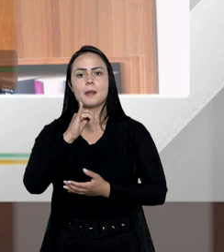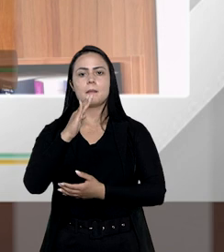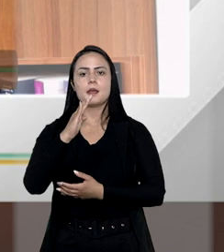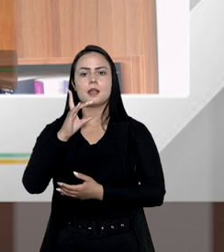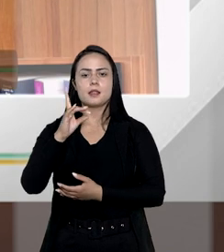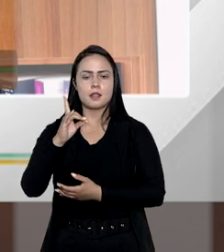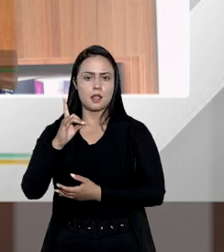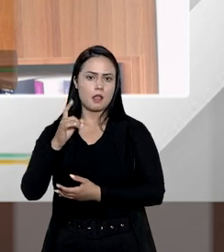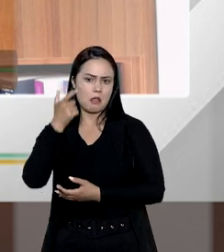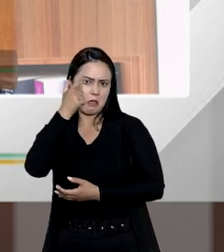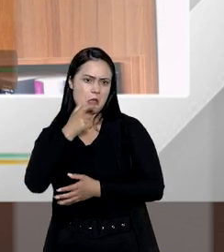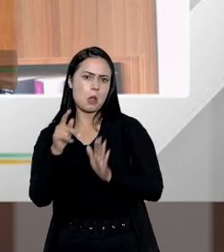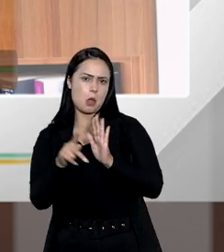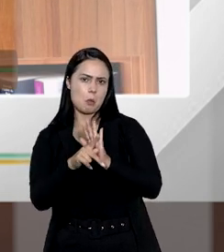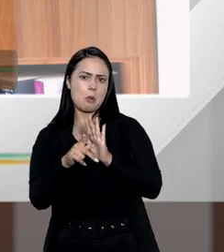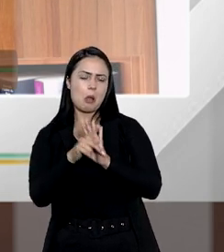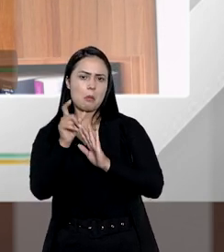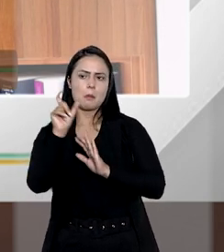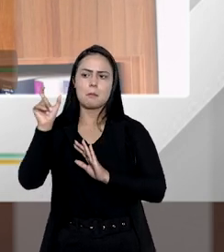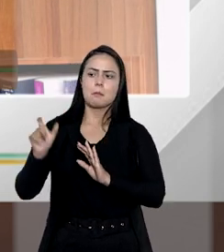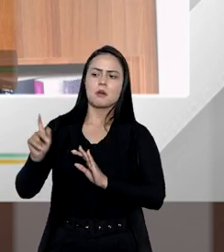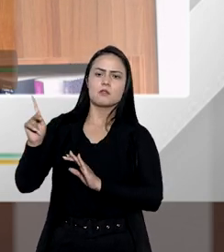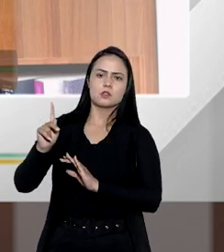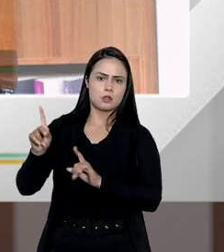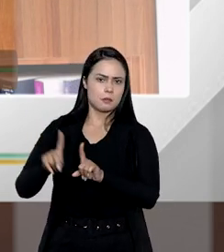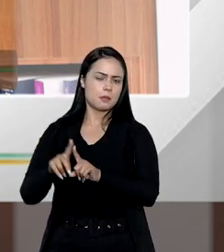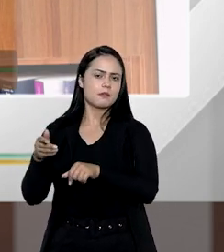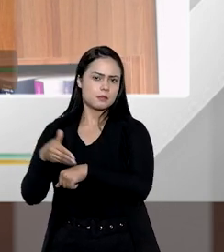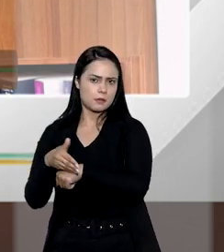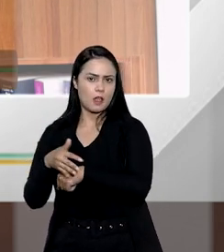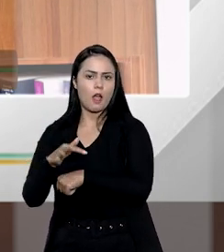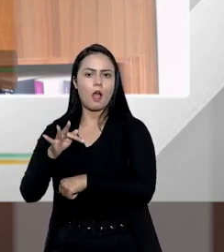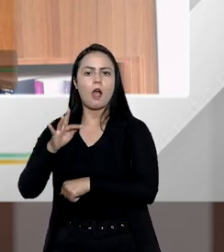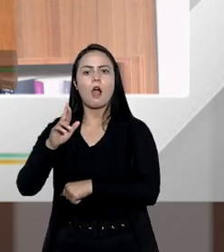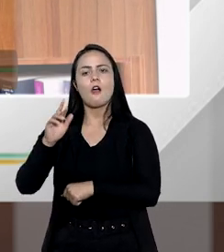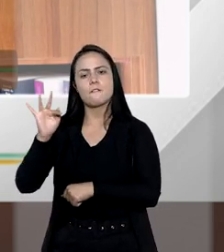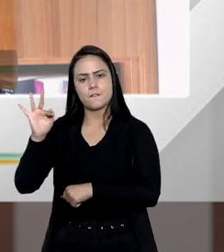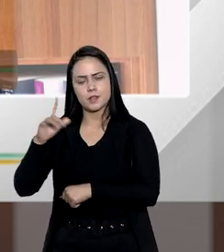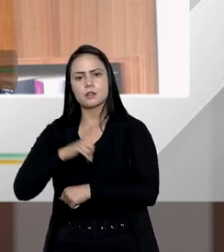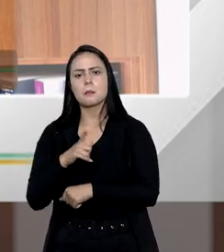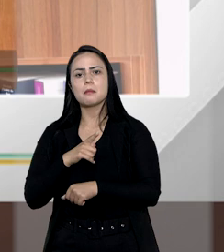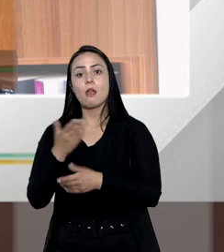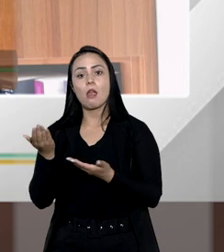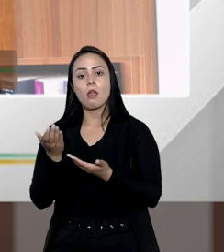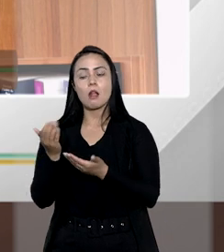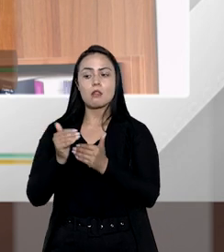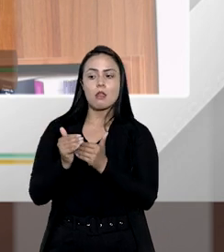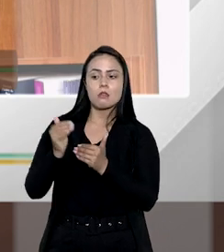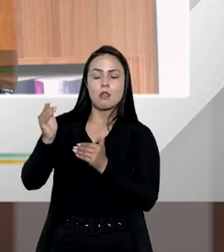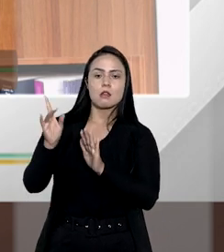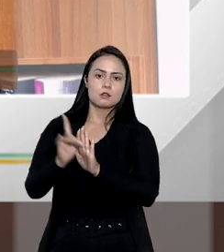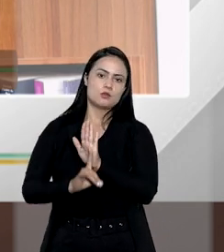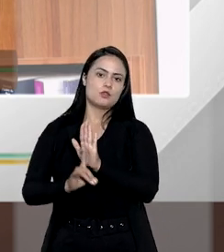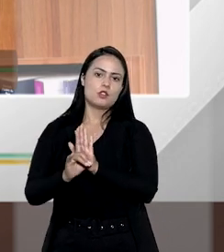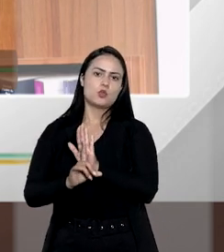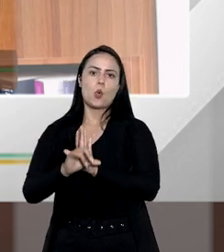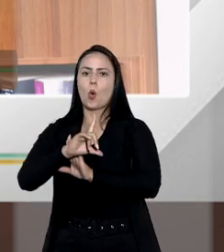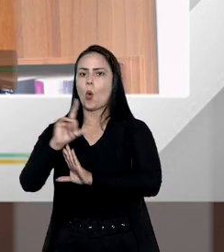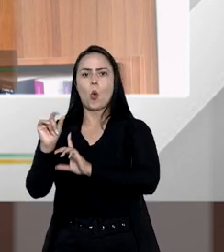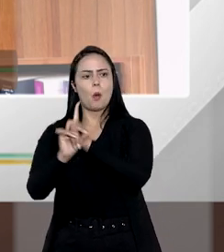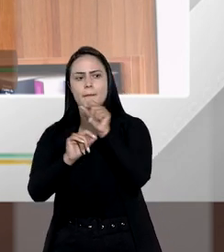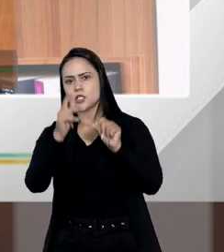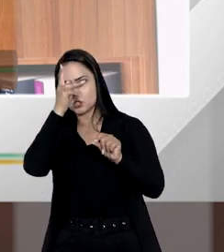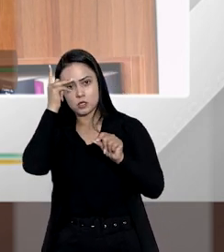IBDFAN que tanto eu quanto o professor Rolf fazemos parte e que ele pretende estender esses direitos a